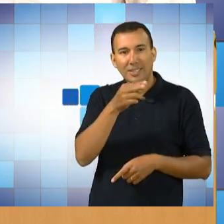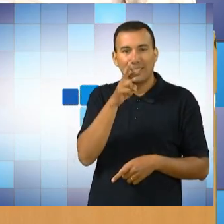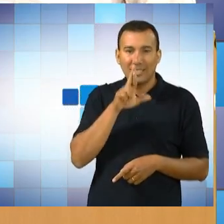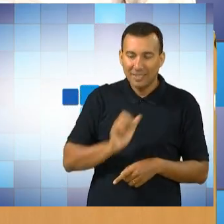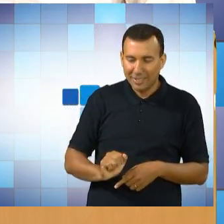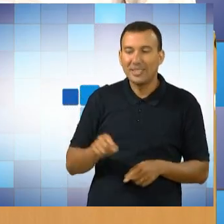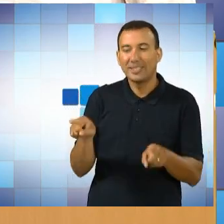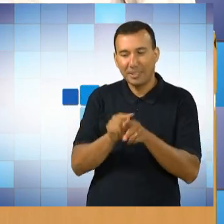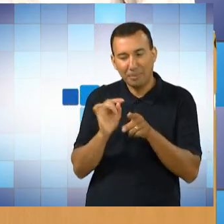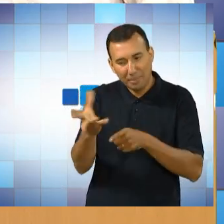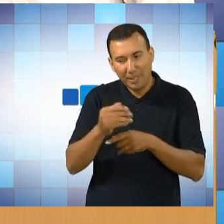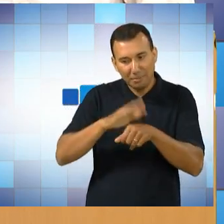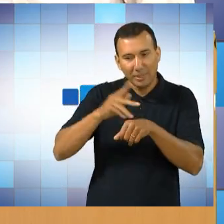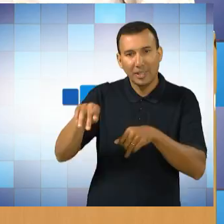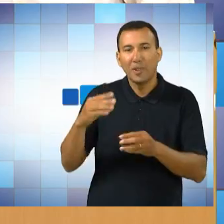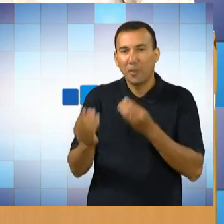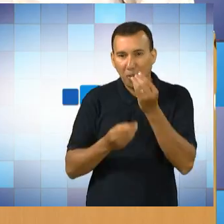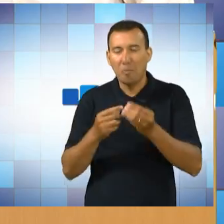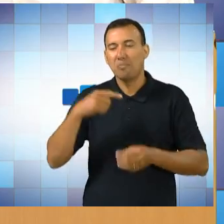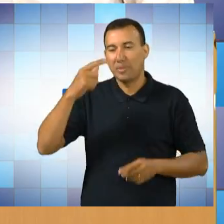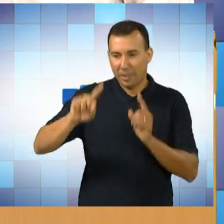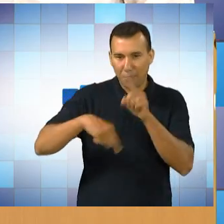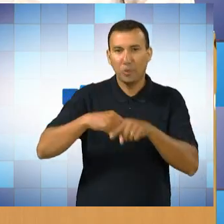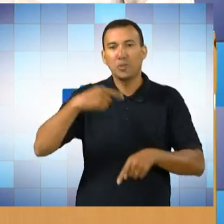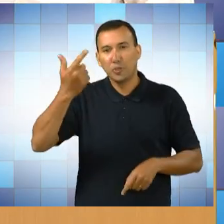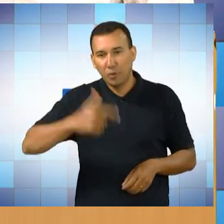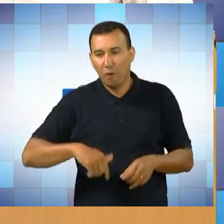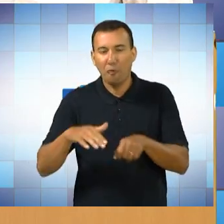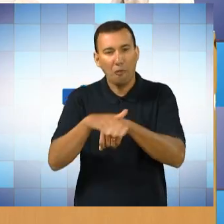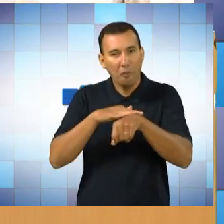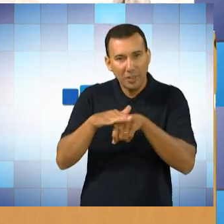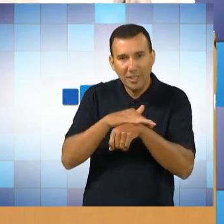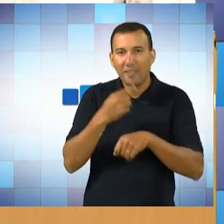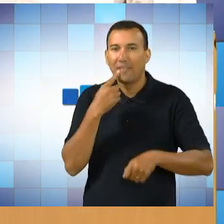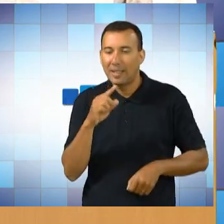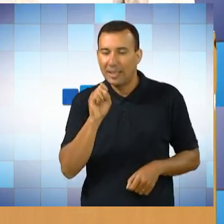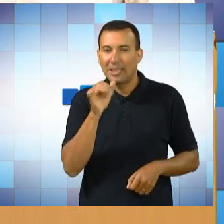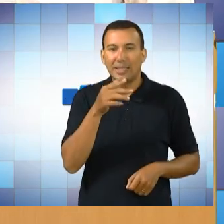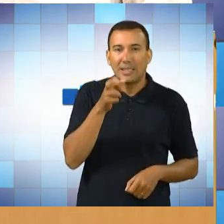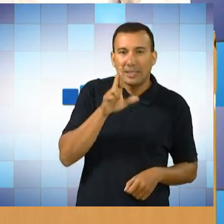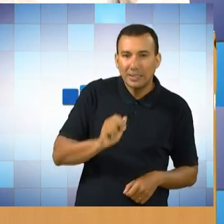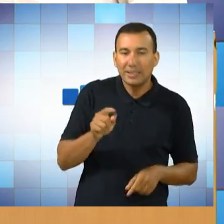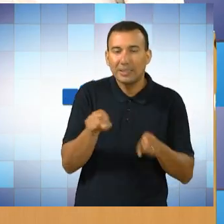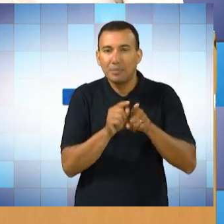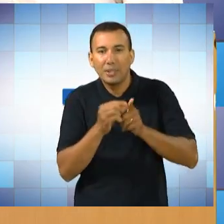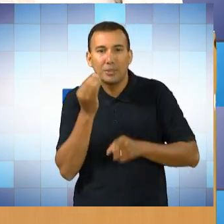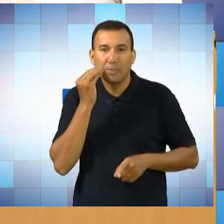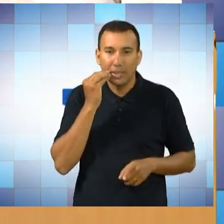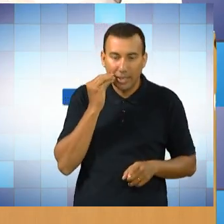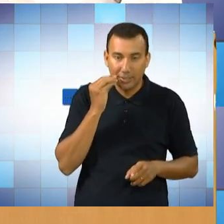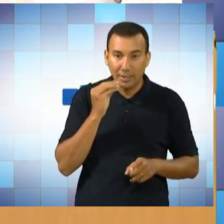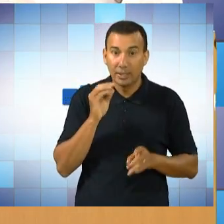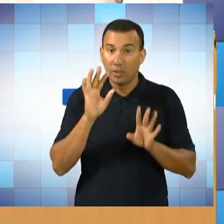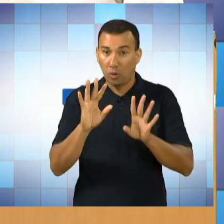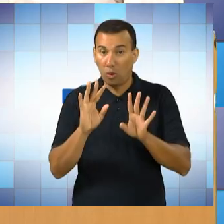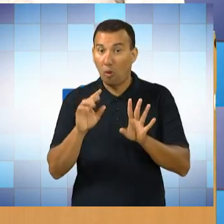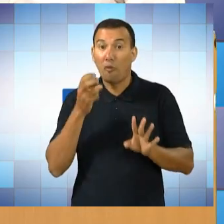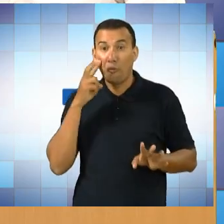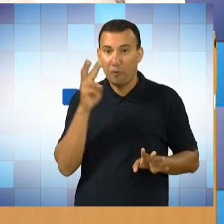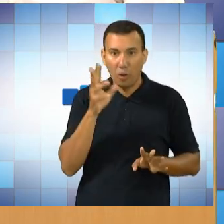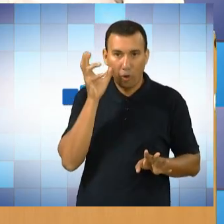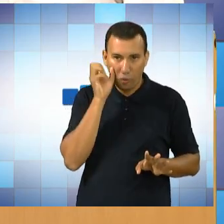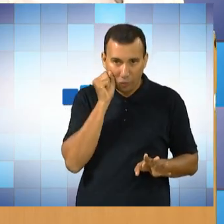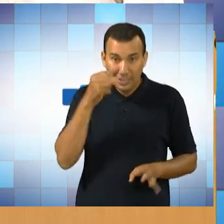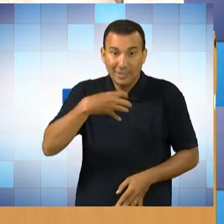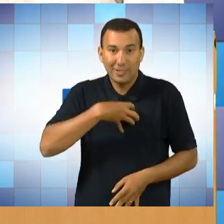Loyola. Vamos falar um pouquinho mais da Sandra, da experiência que ela tem vivido. O Ver,